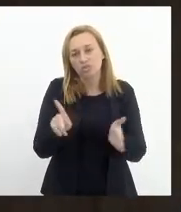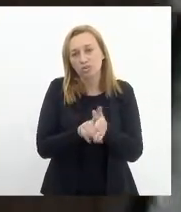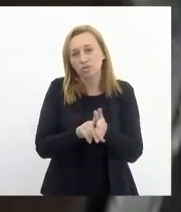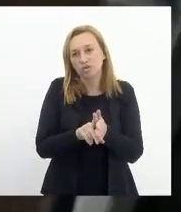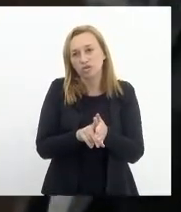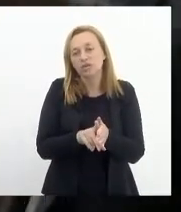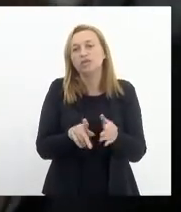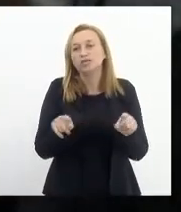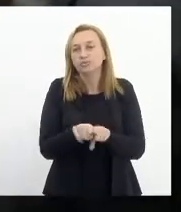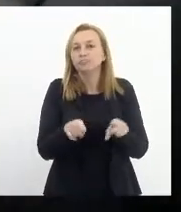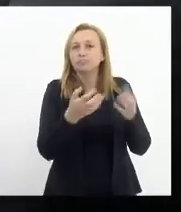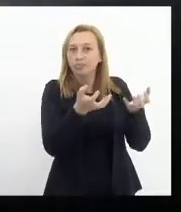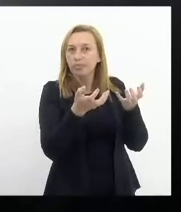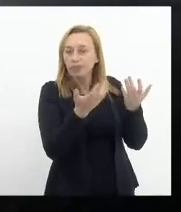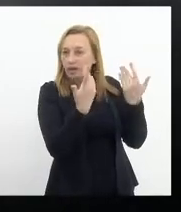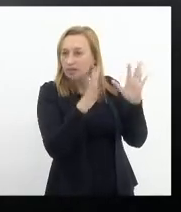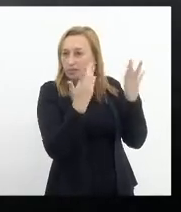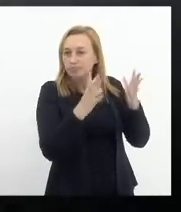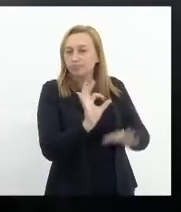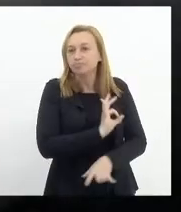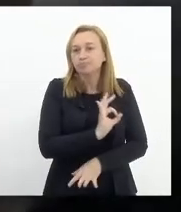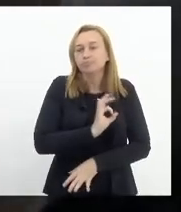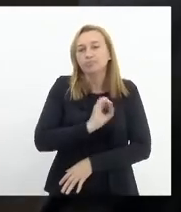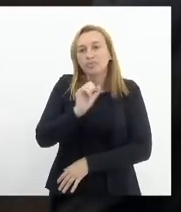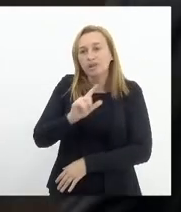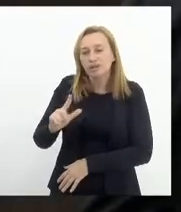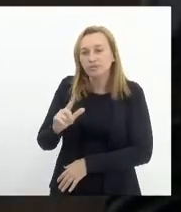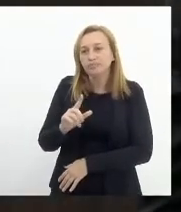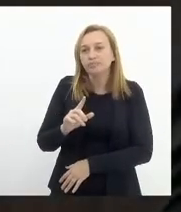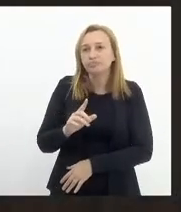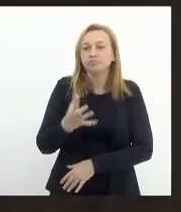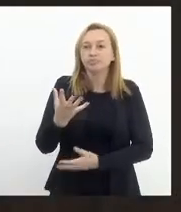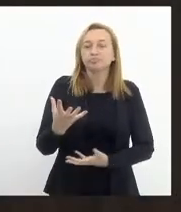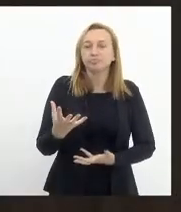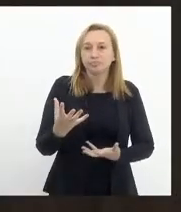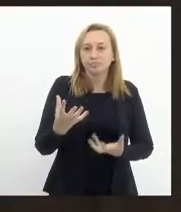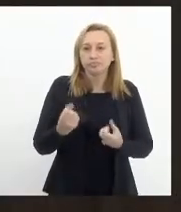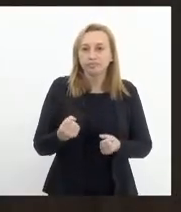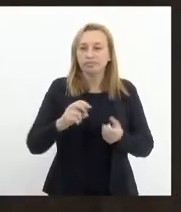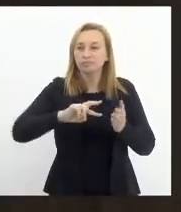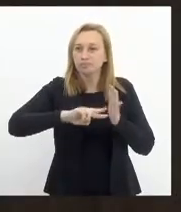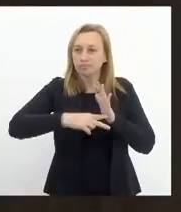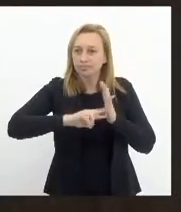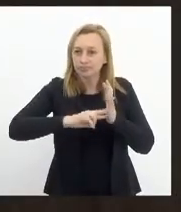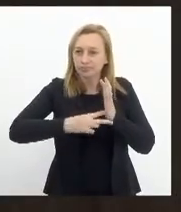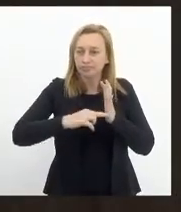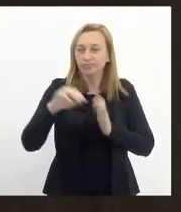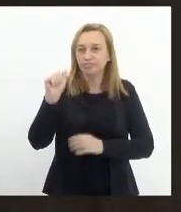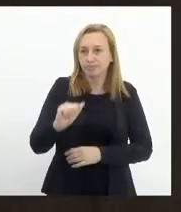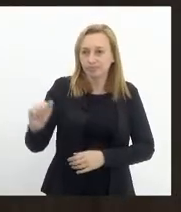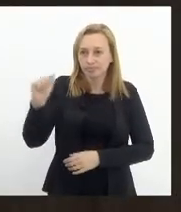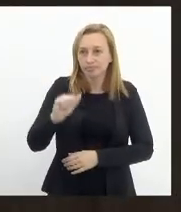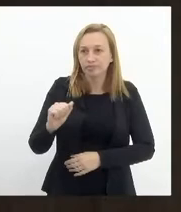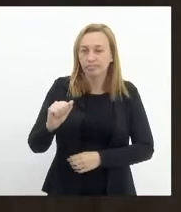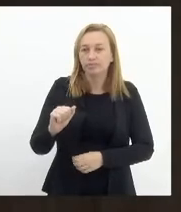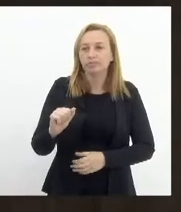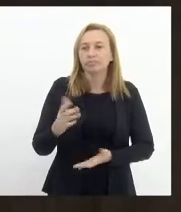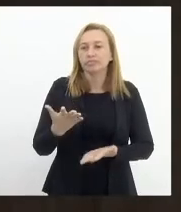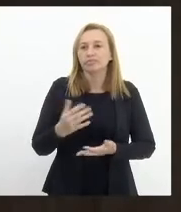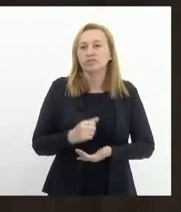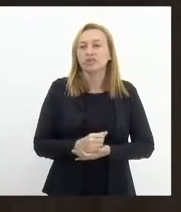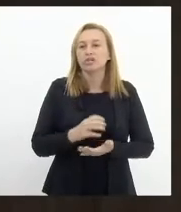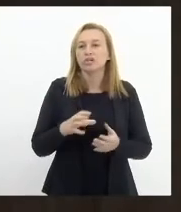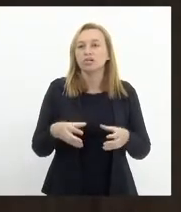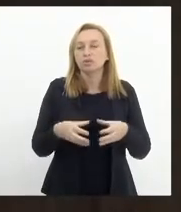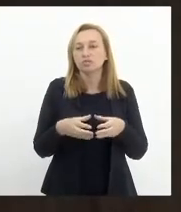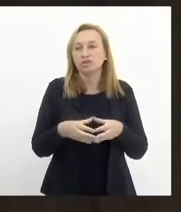Além disso, quero cumprimentar aos policiais civis, eu tenho recebido muitos sindicatos, associações, fiz no âmbito da comissão de